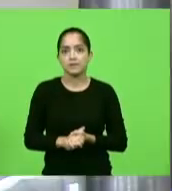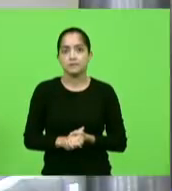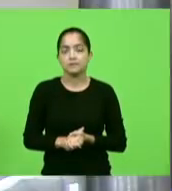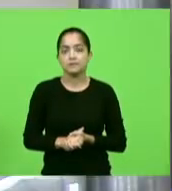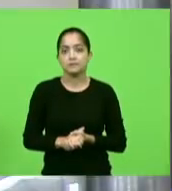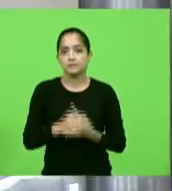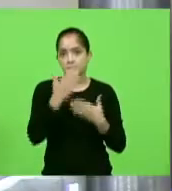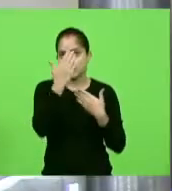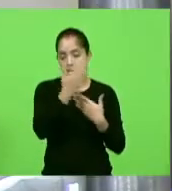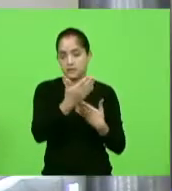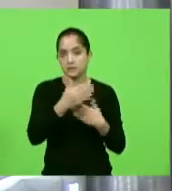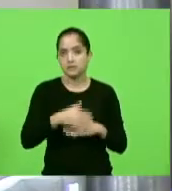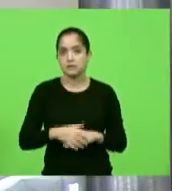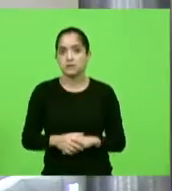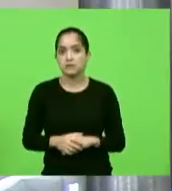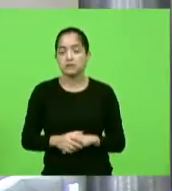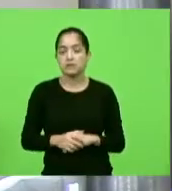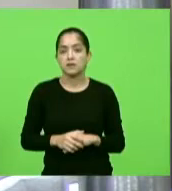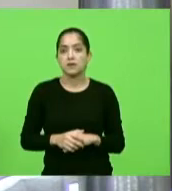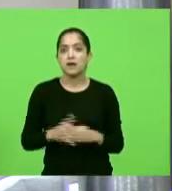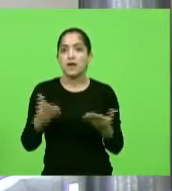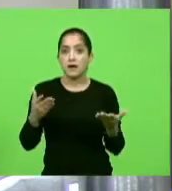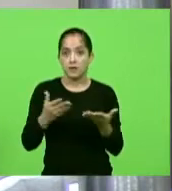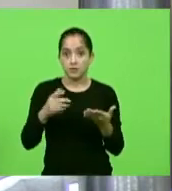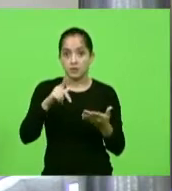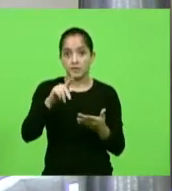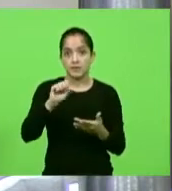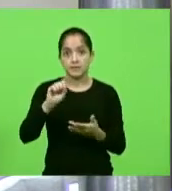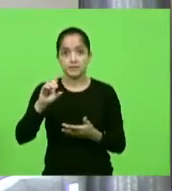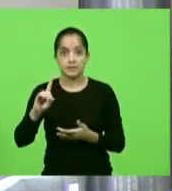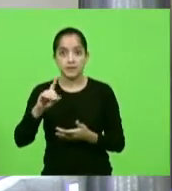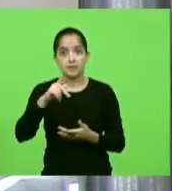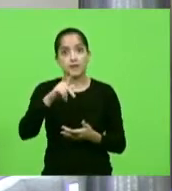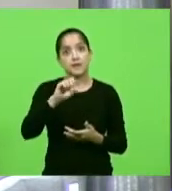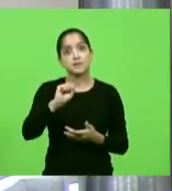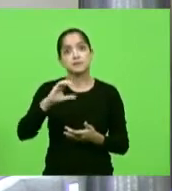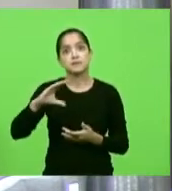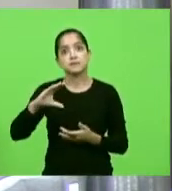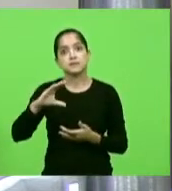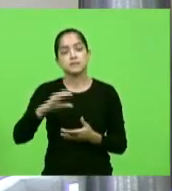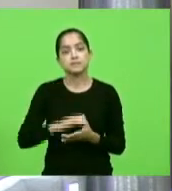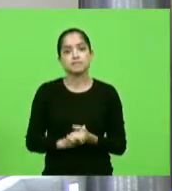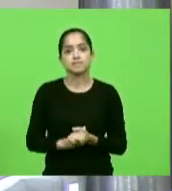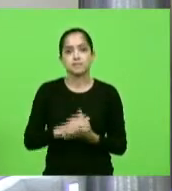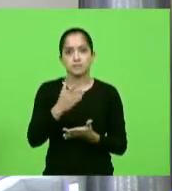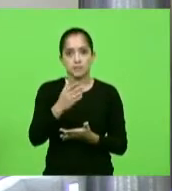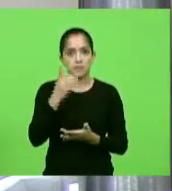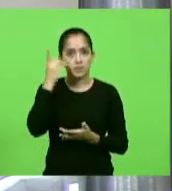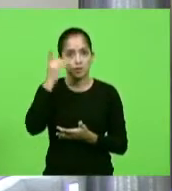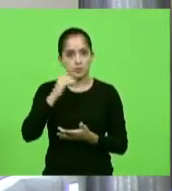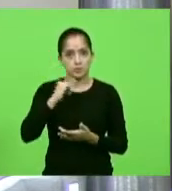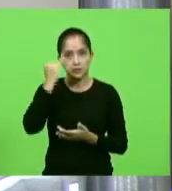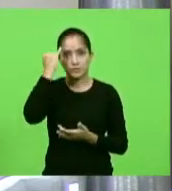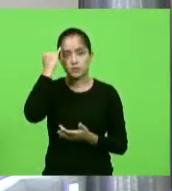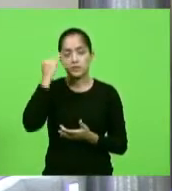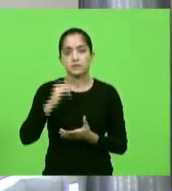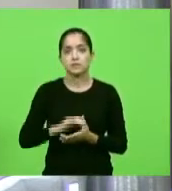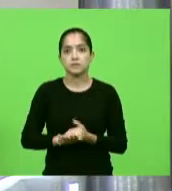Obrigado, deputado. Bloco PSD, PSC, deputado Jair, por